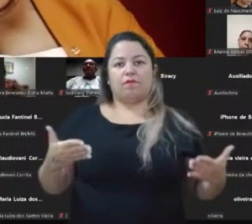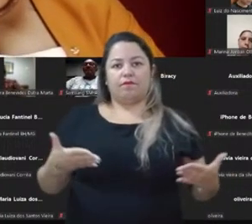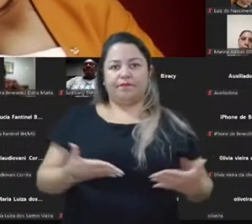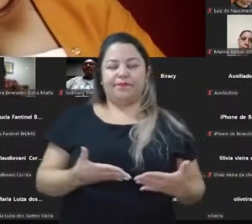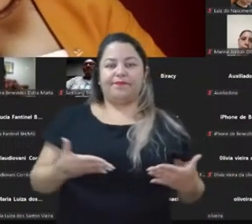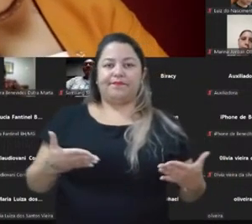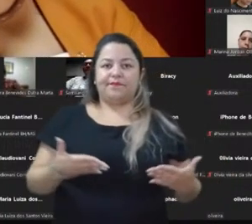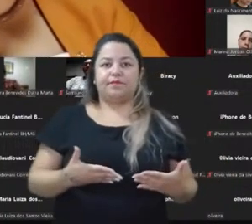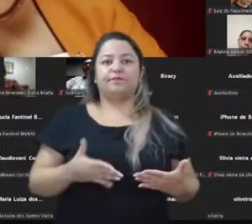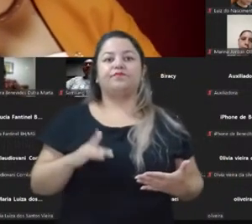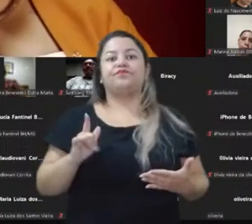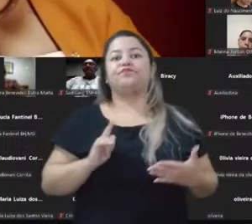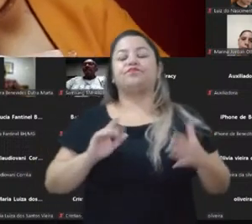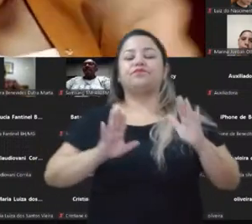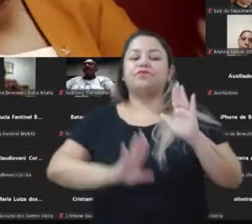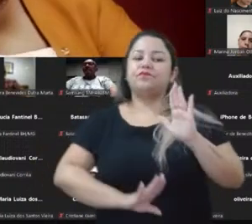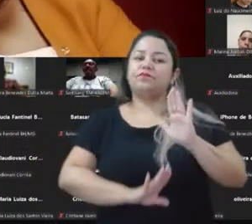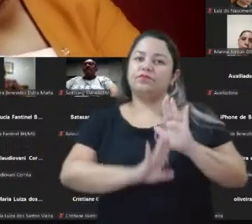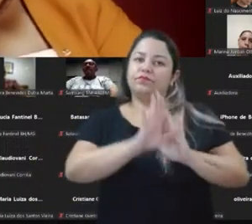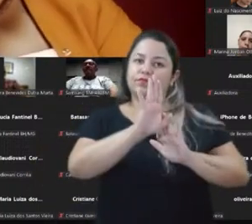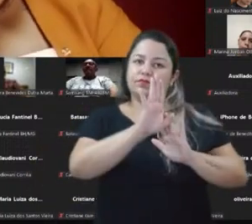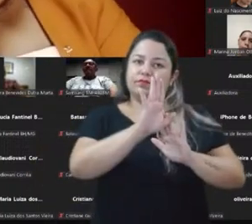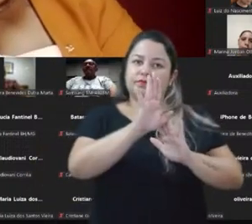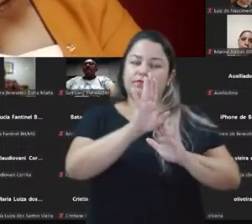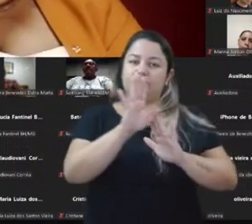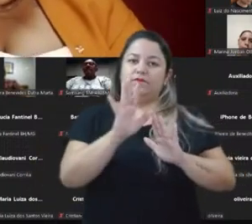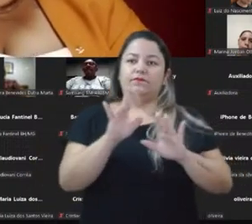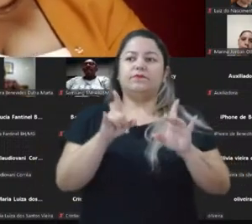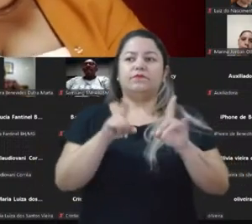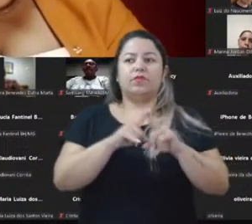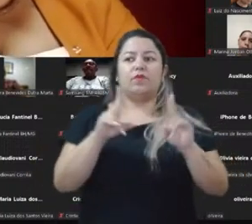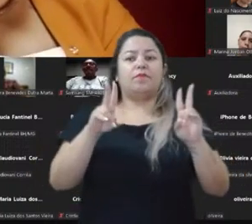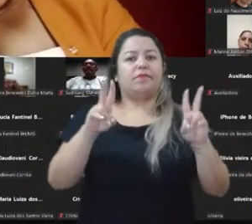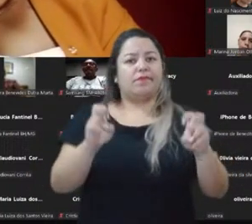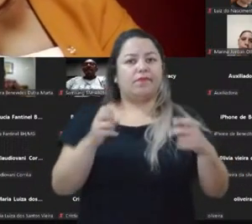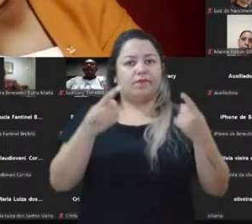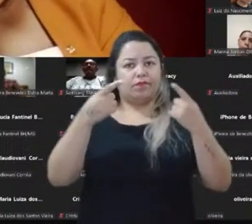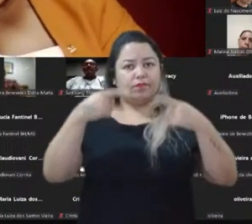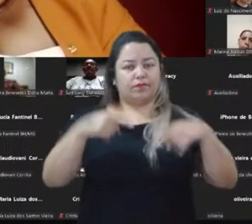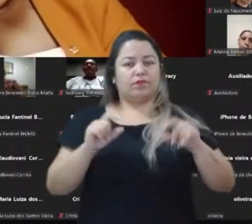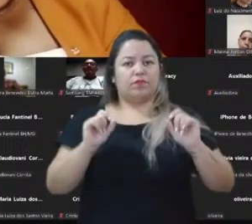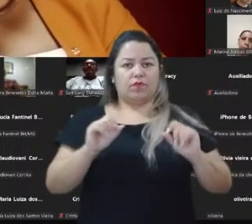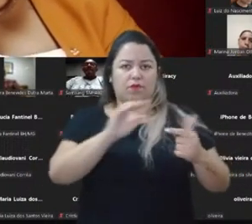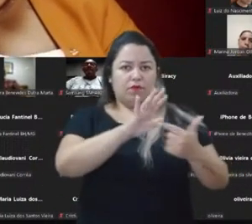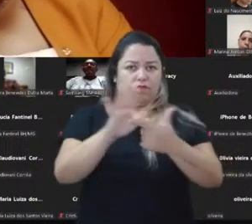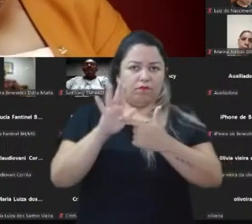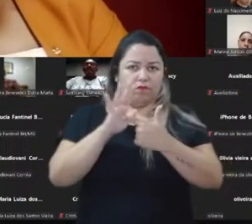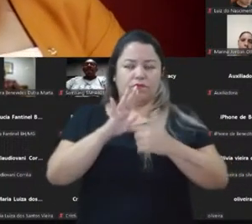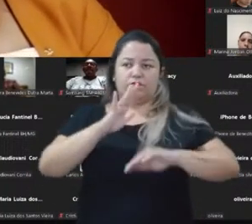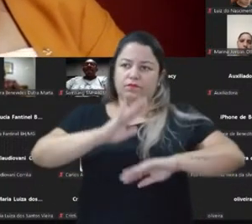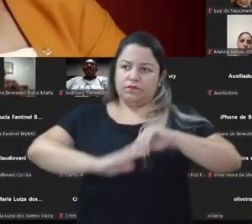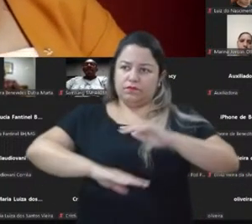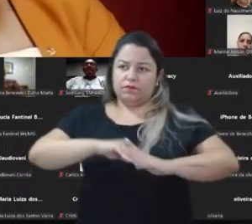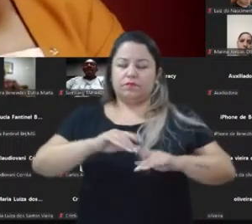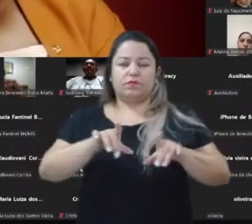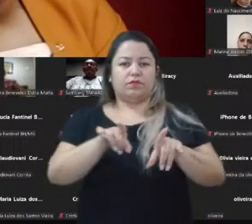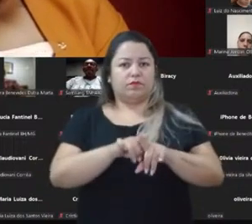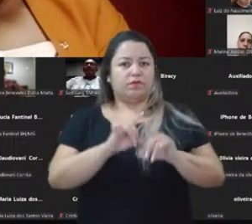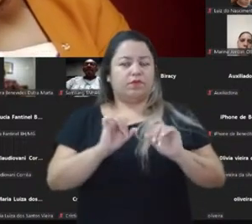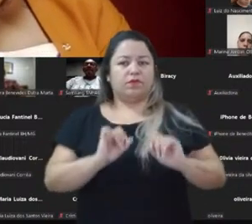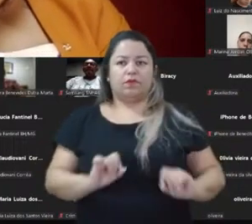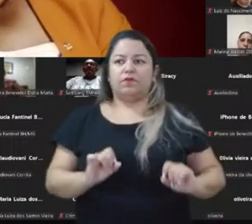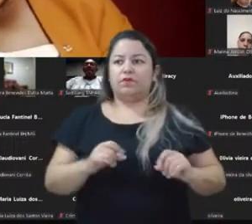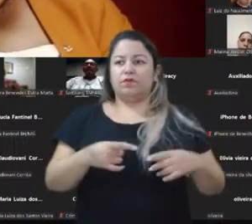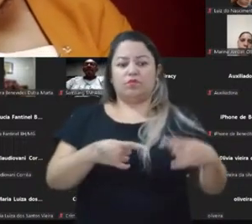nós estamos vendo o crescimento, sobe o alcance quando os políticos se mostram ativos, dinâmicos,